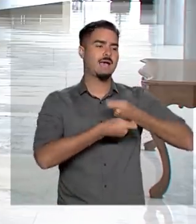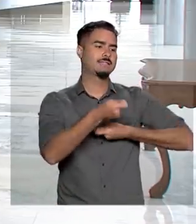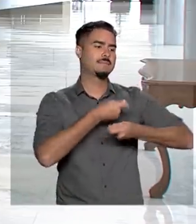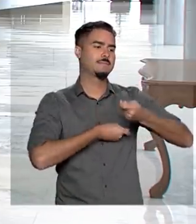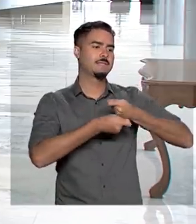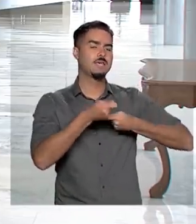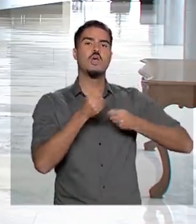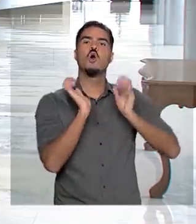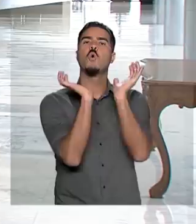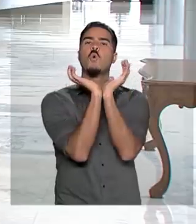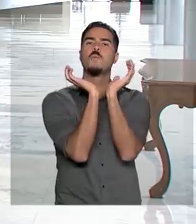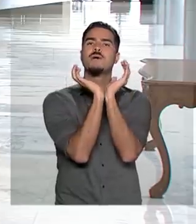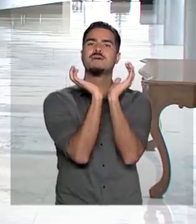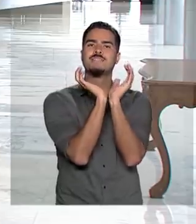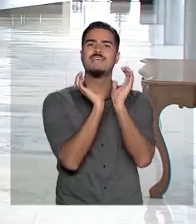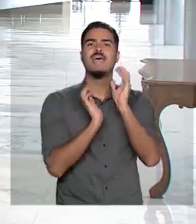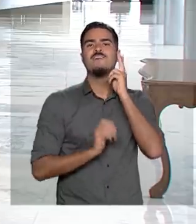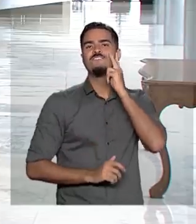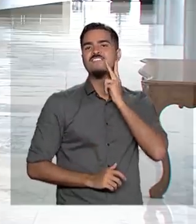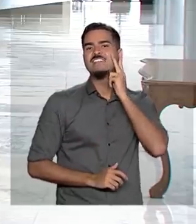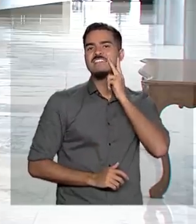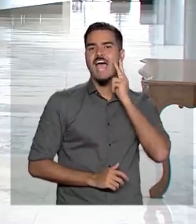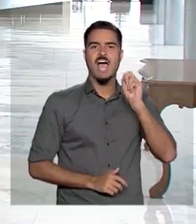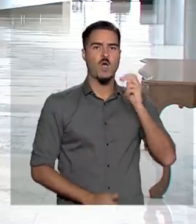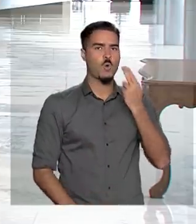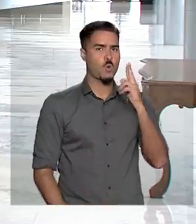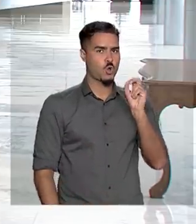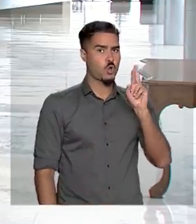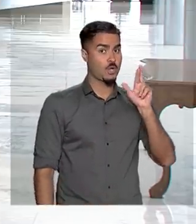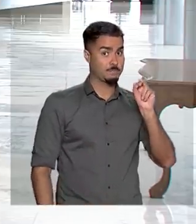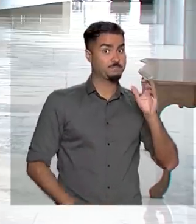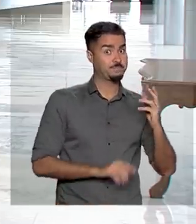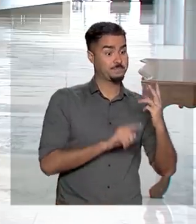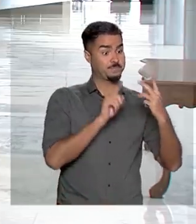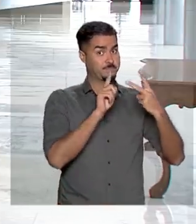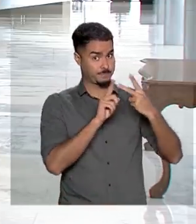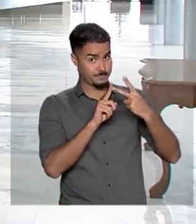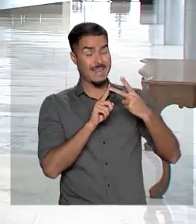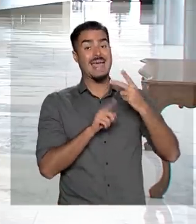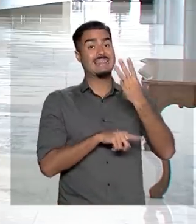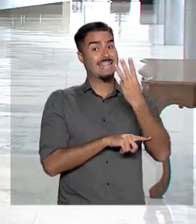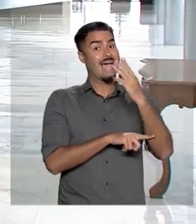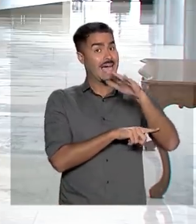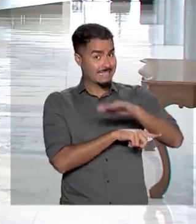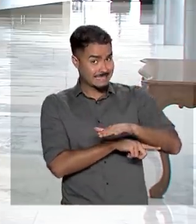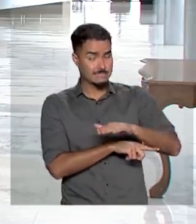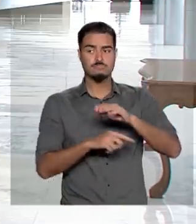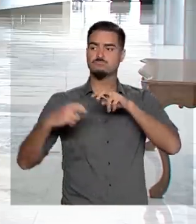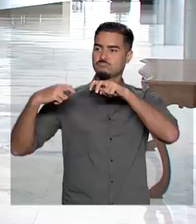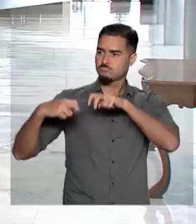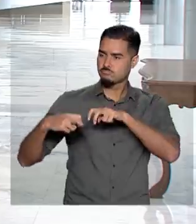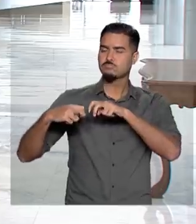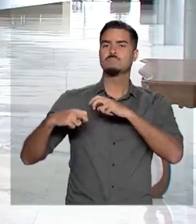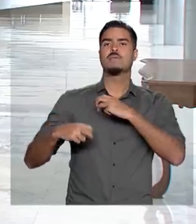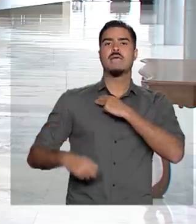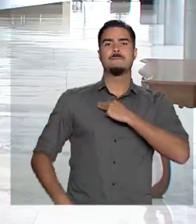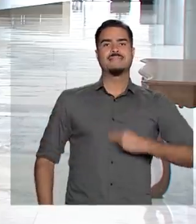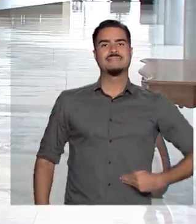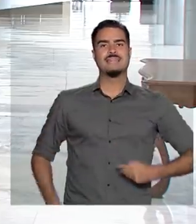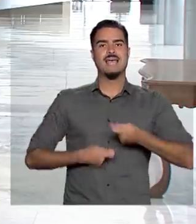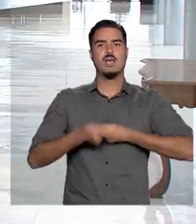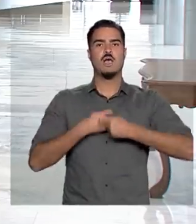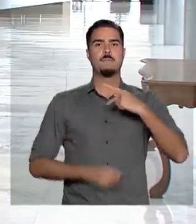da Cooperativa Vinícola Aurora. Em seguida, às três da tarde, o presidente Bolsonaro recebe o ministro da Economia, Paulo Guedes.